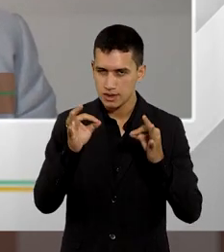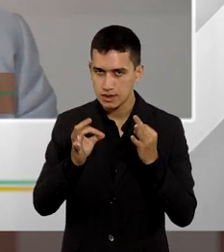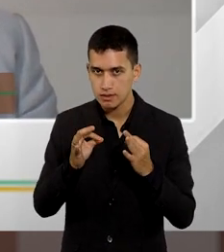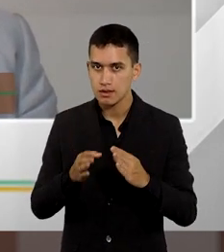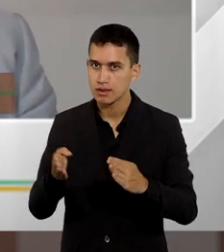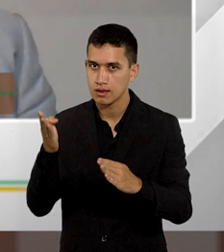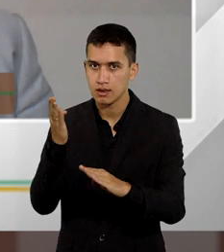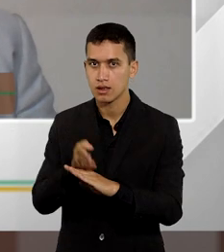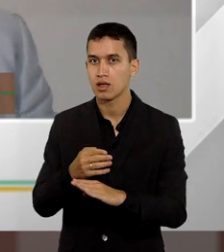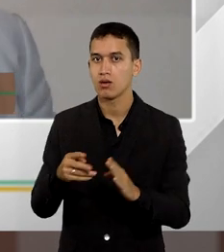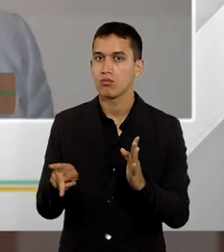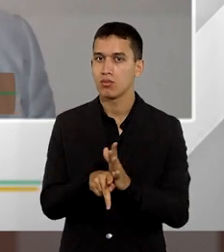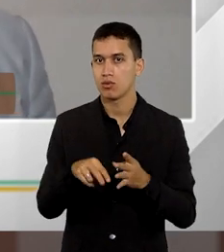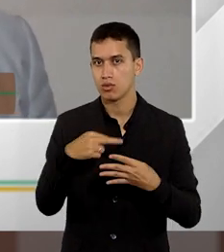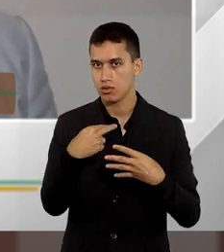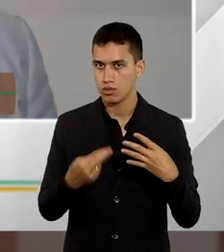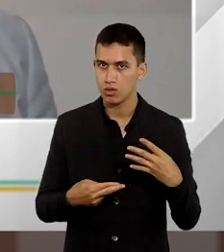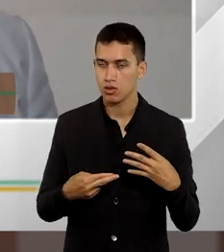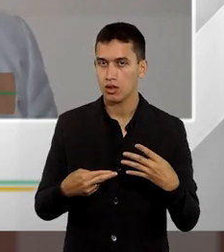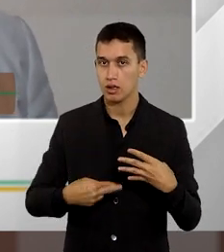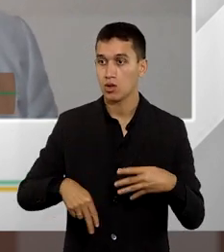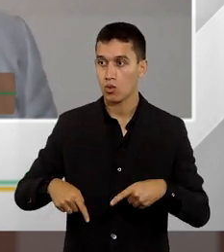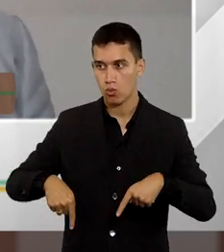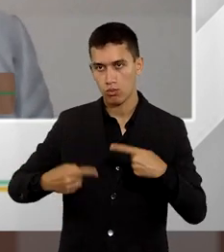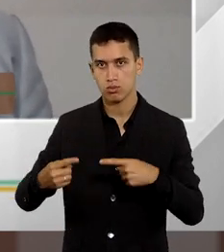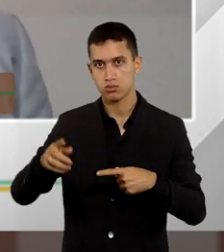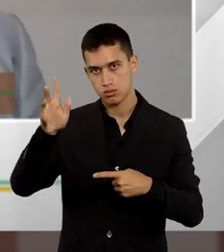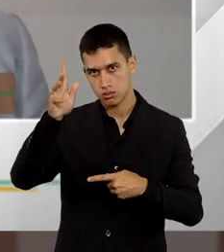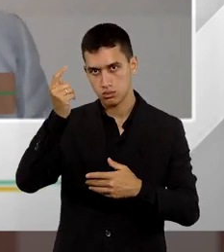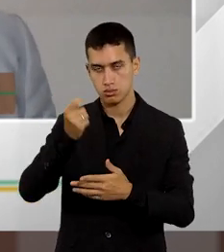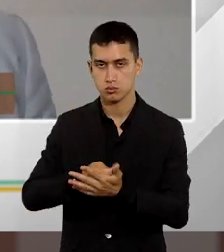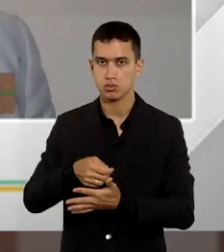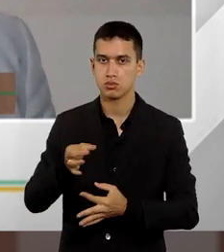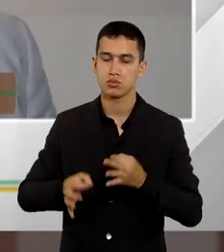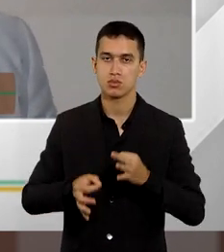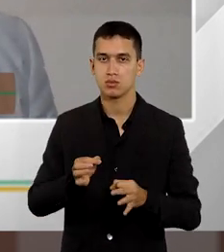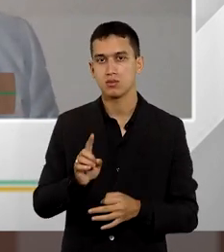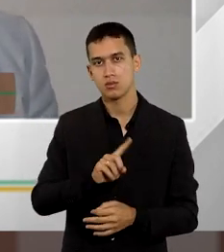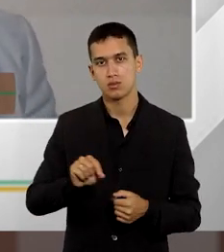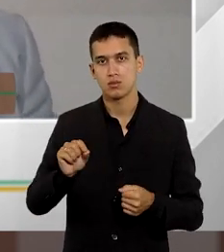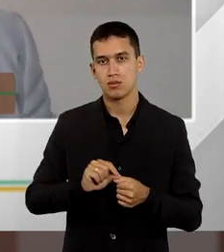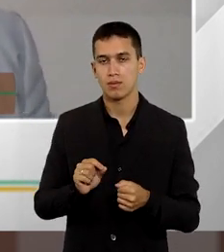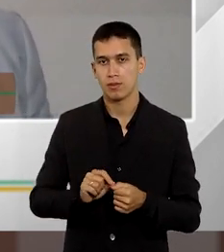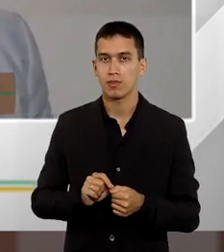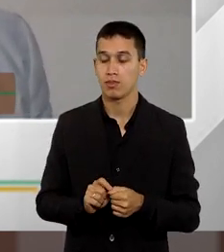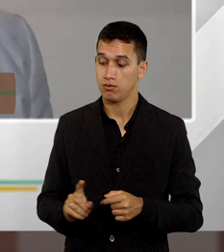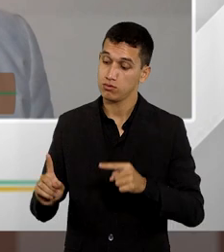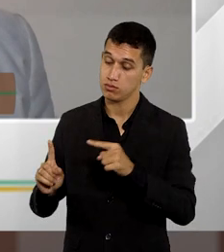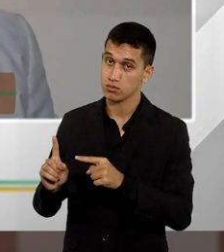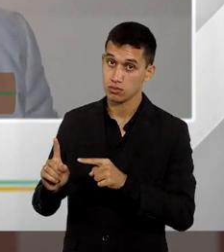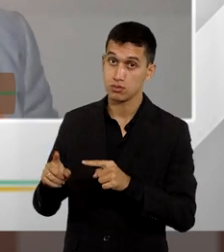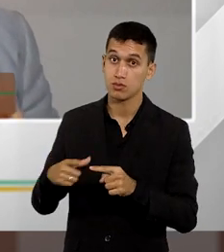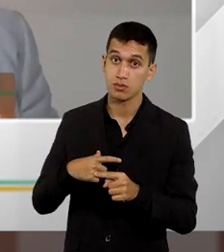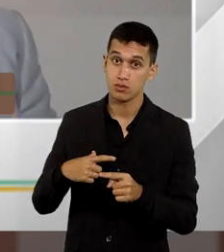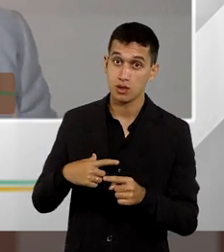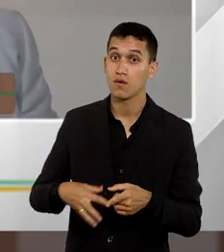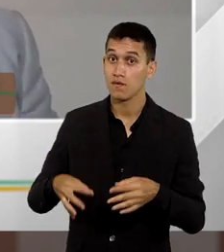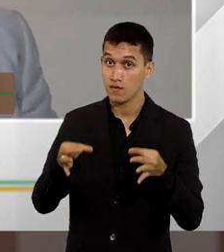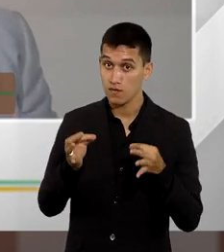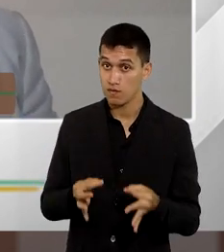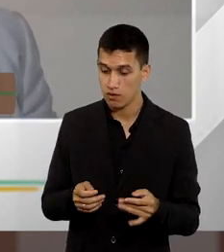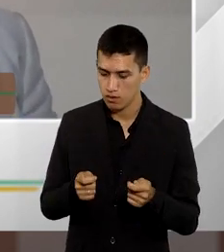impugnação em relação a uma determinada decisão judicial, não faz, e ela acaba se